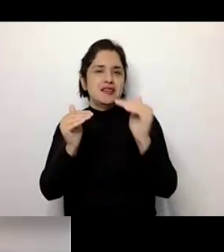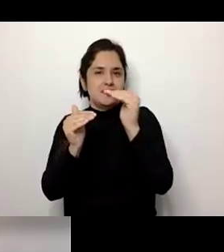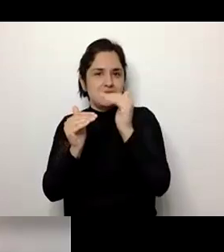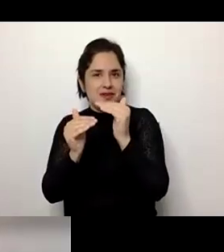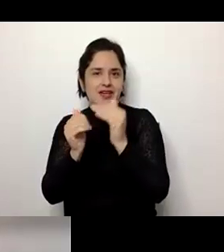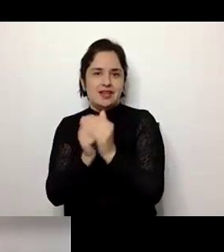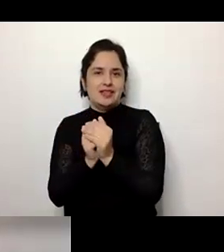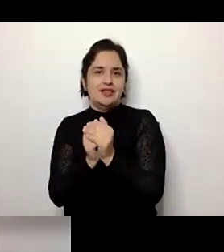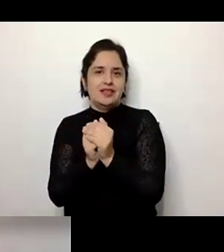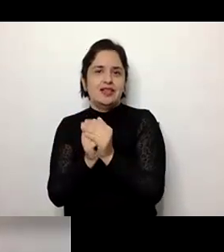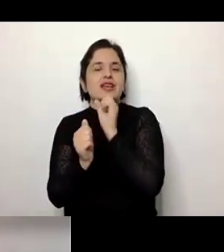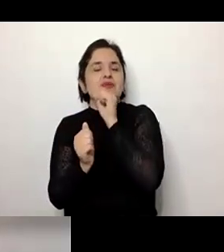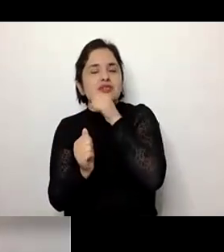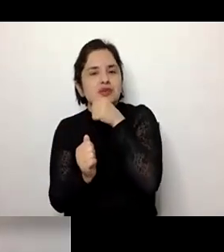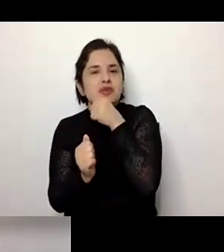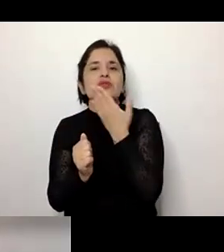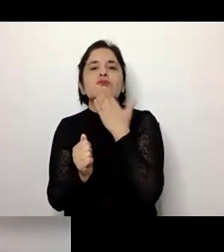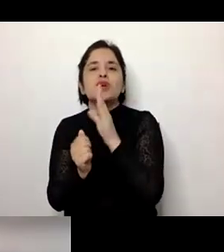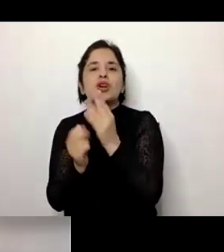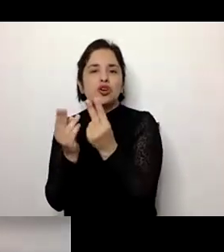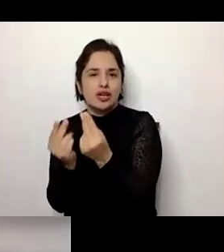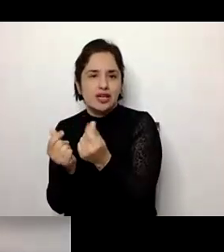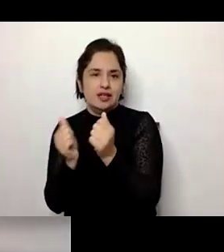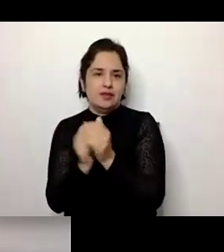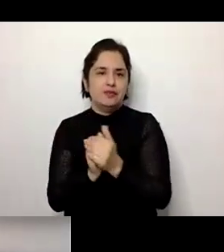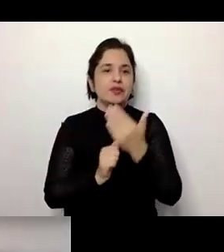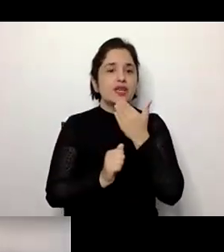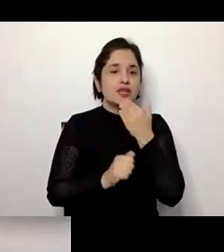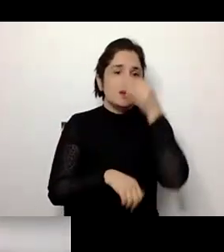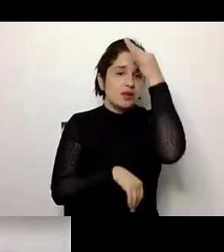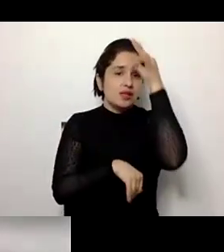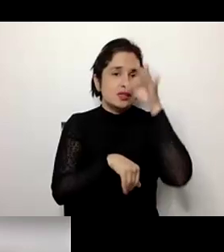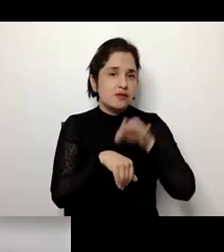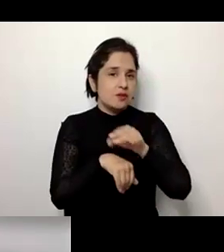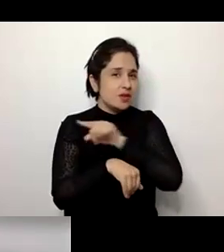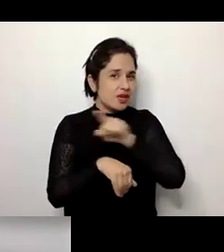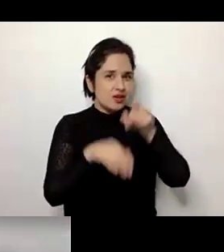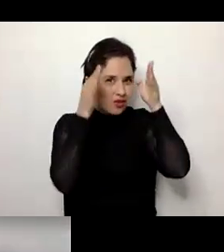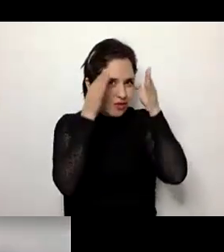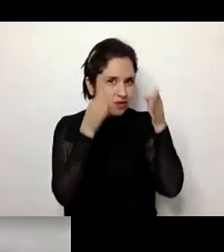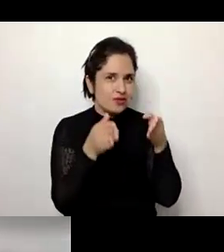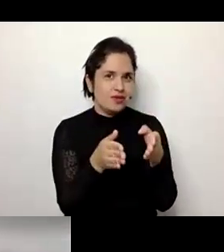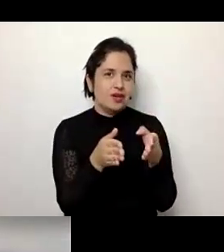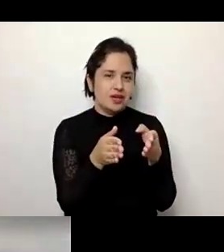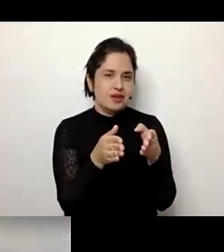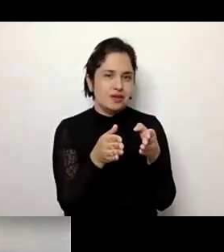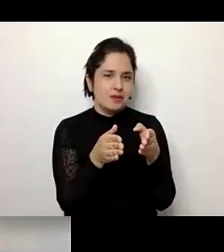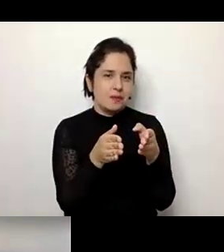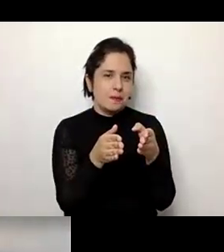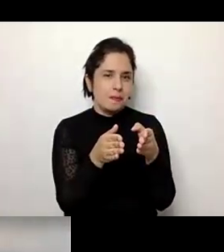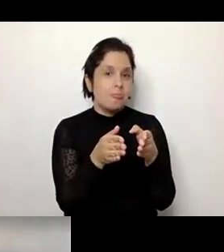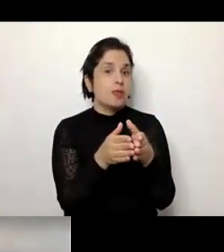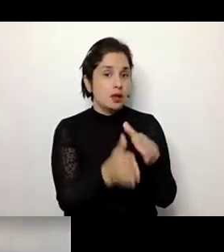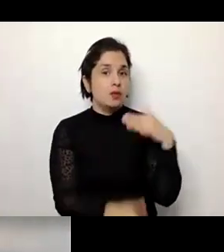no seu envelhecimento. A mesma questão em relação às patologias, né? Nós temos um aspecto bem